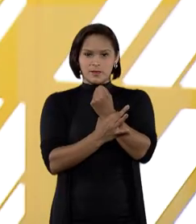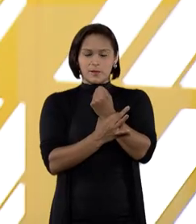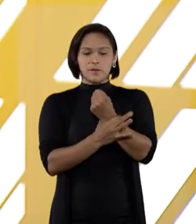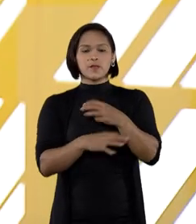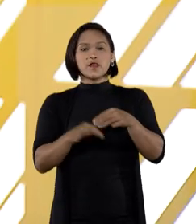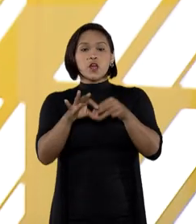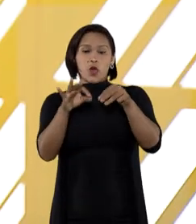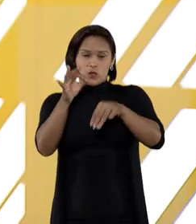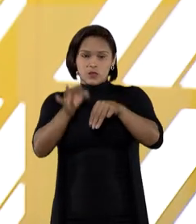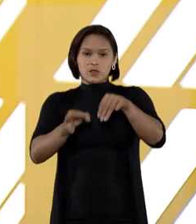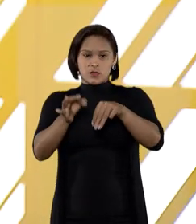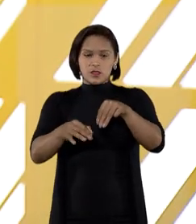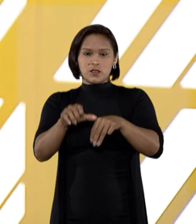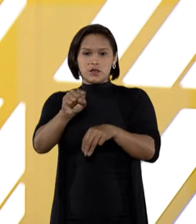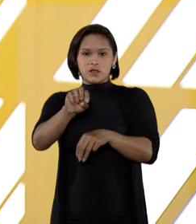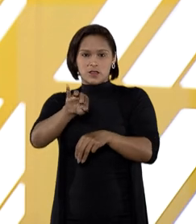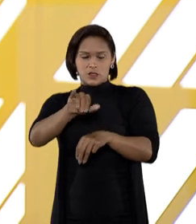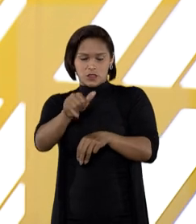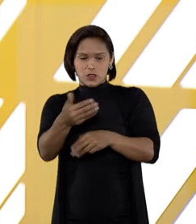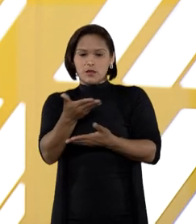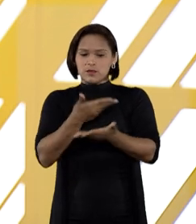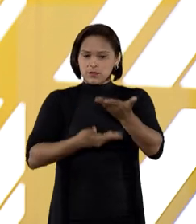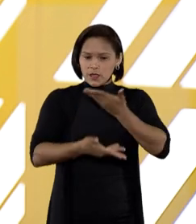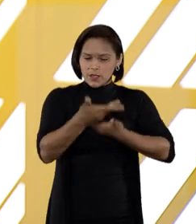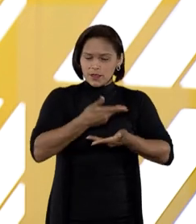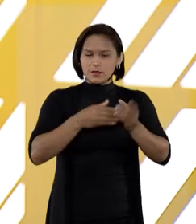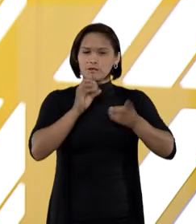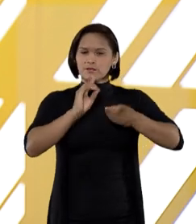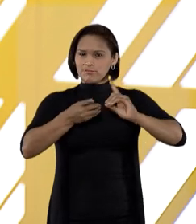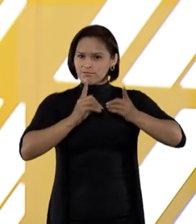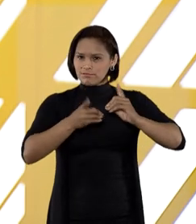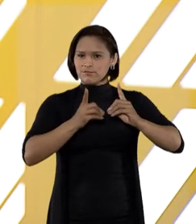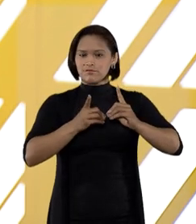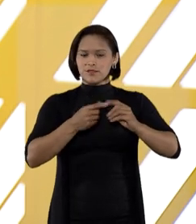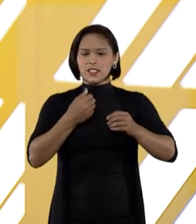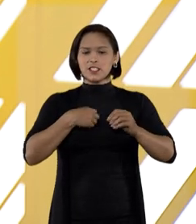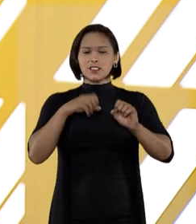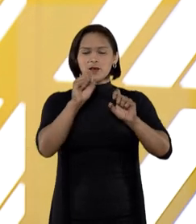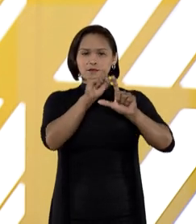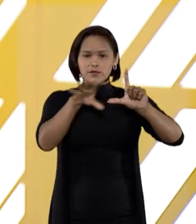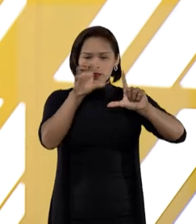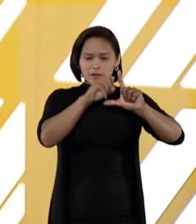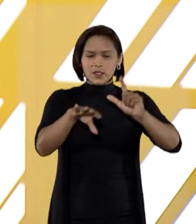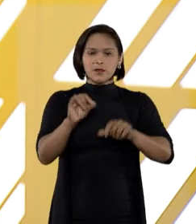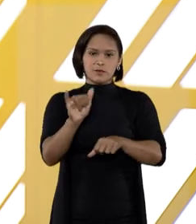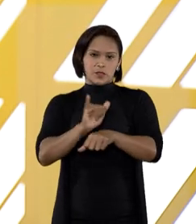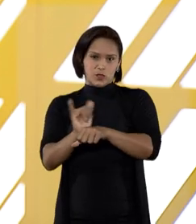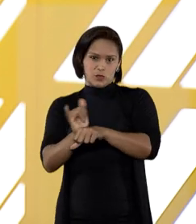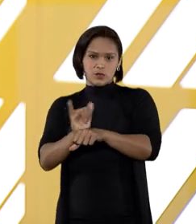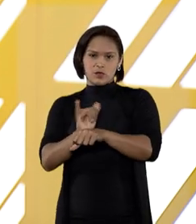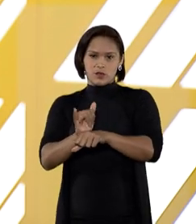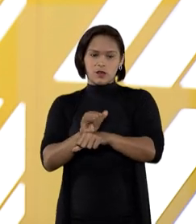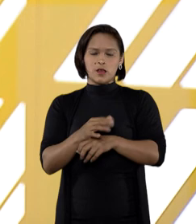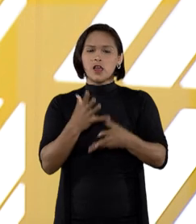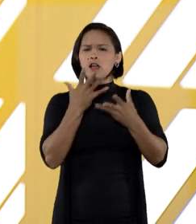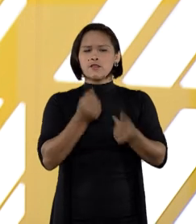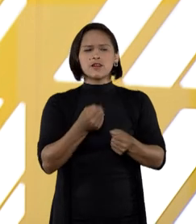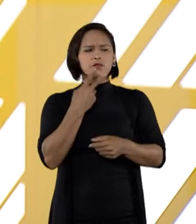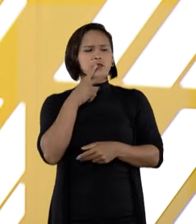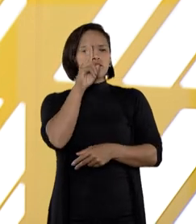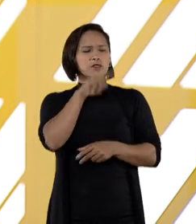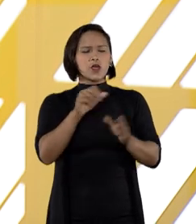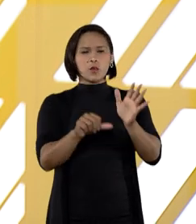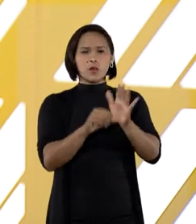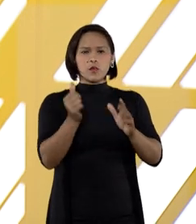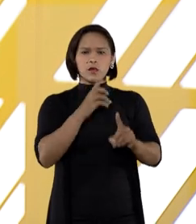Os ministros do STJ estão participando dos debates que estão sendo transmitidos pelo YouTube. Vamos ver como